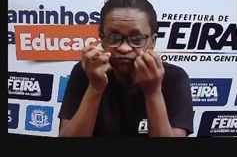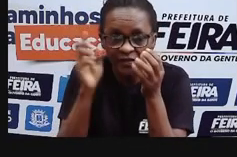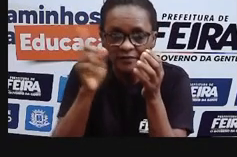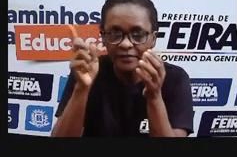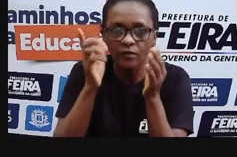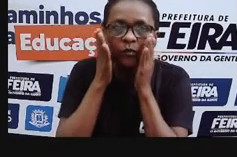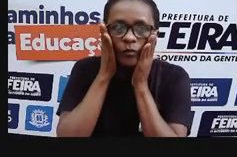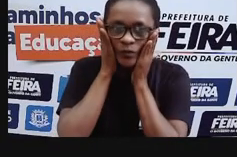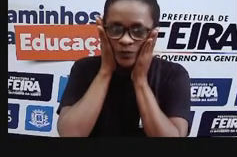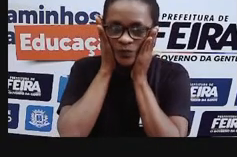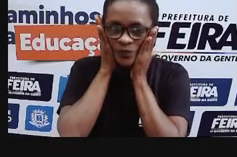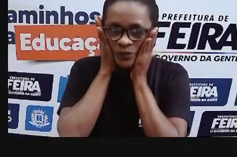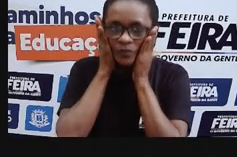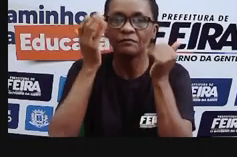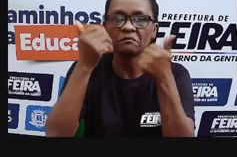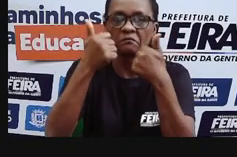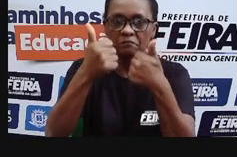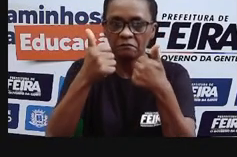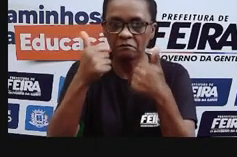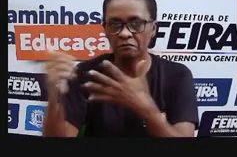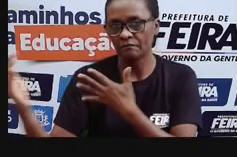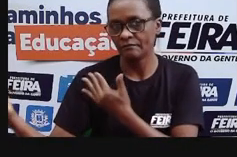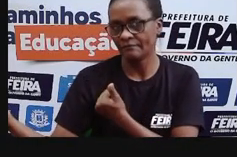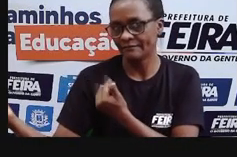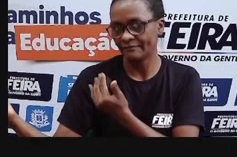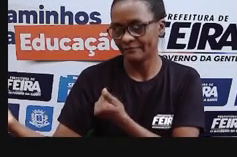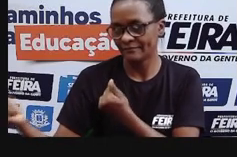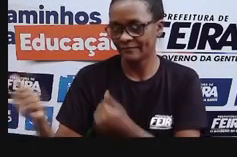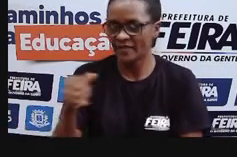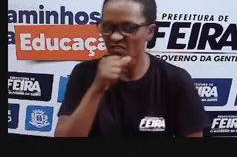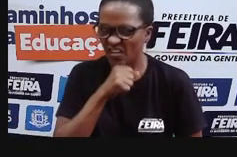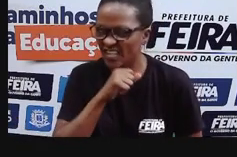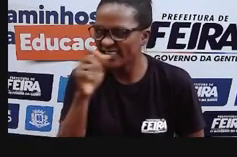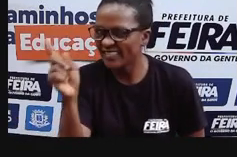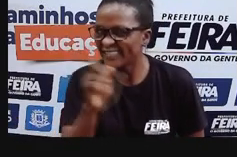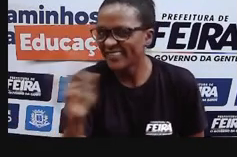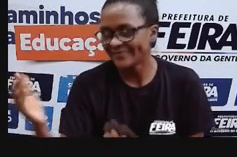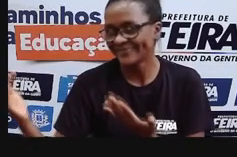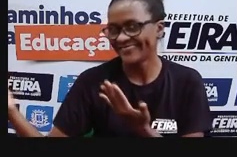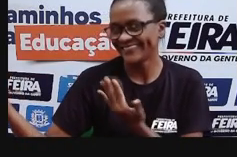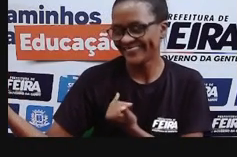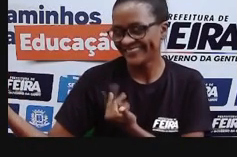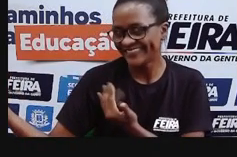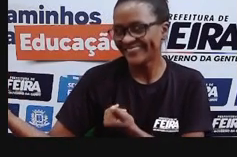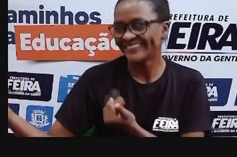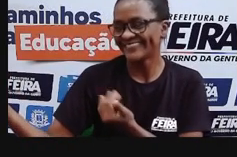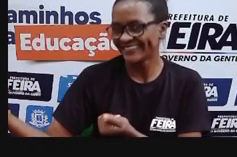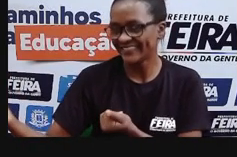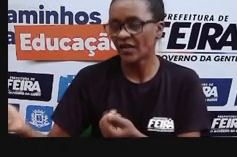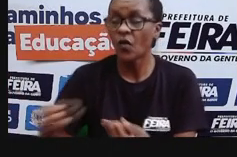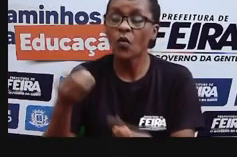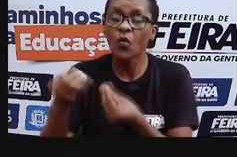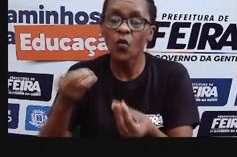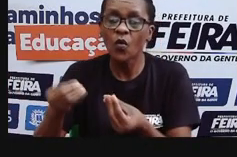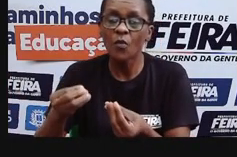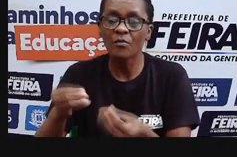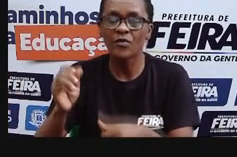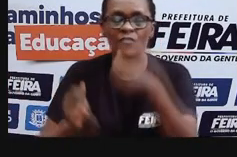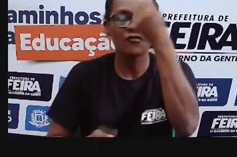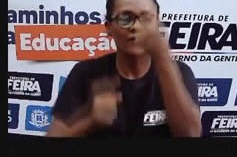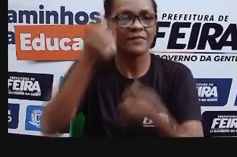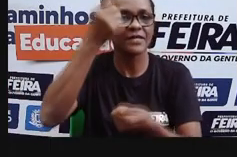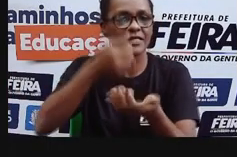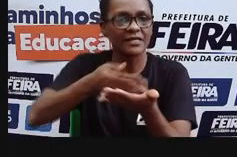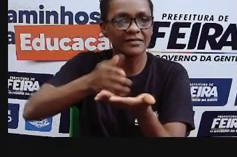Mas são substâncias, são produtos produzidos a partir de micro-organismos. Olha que